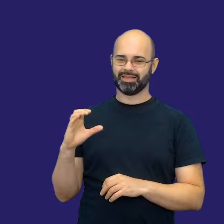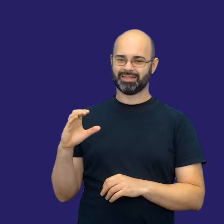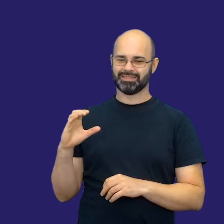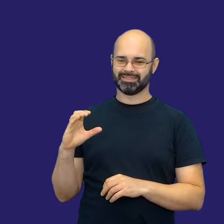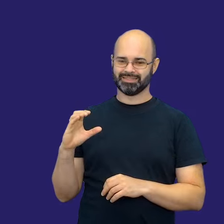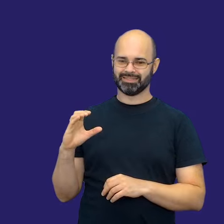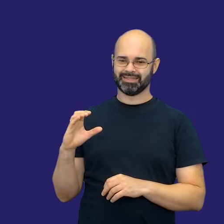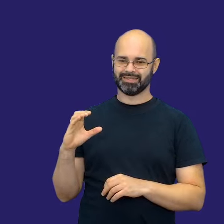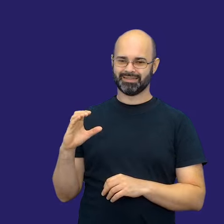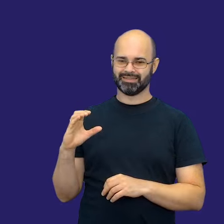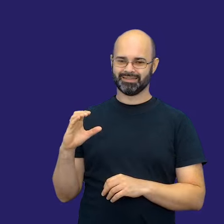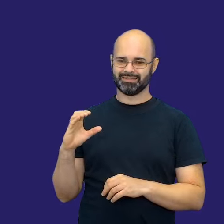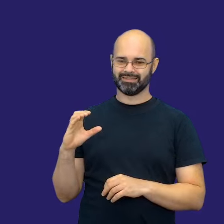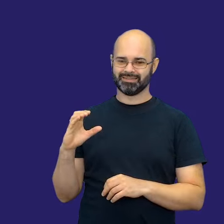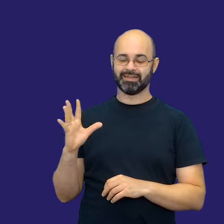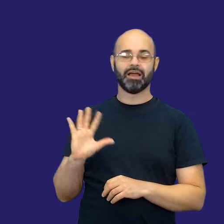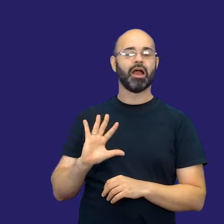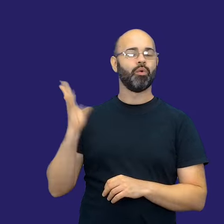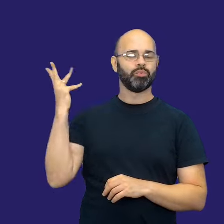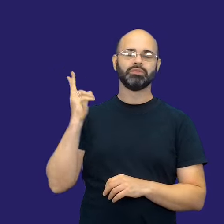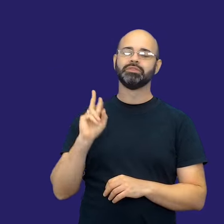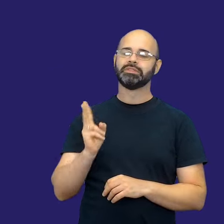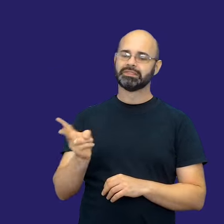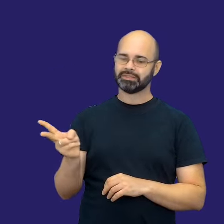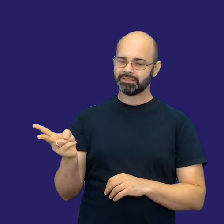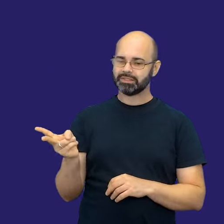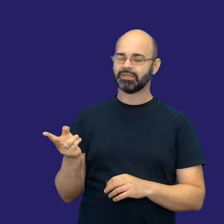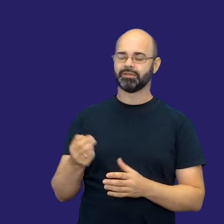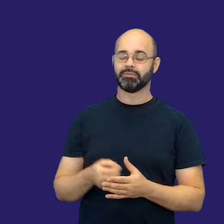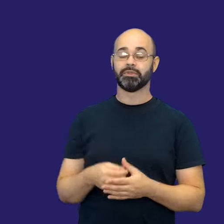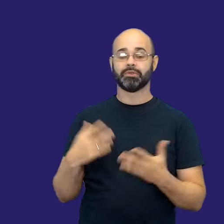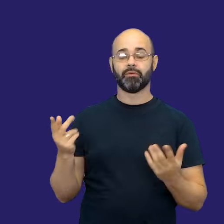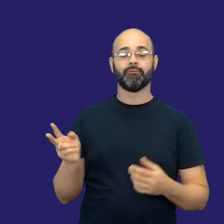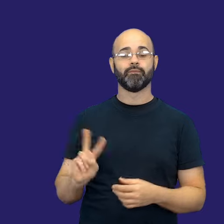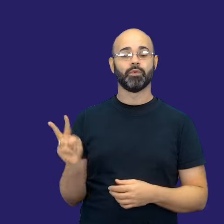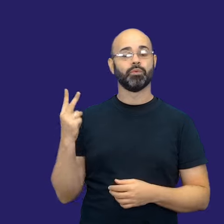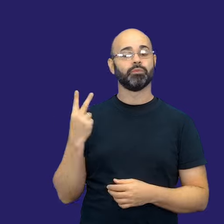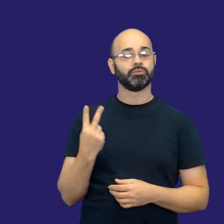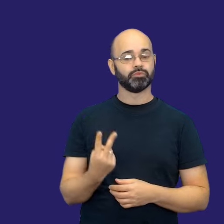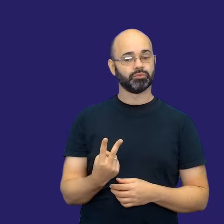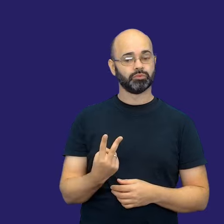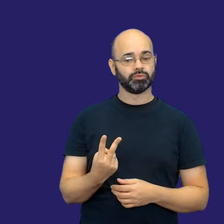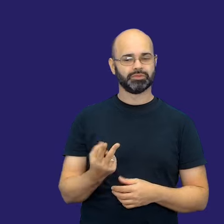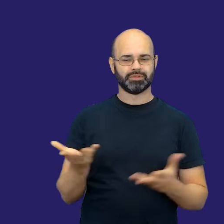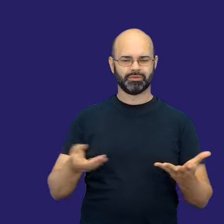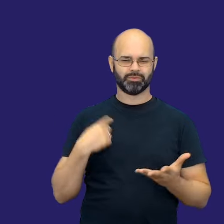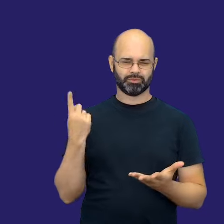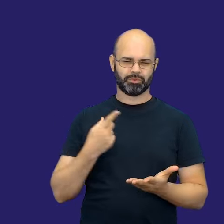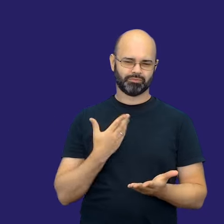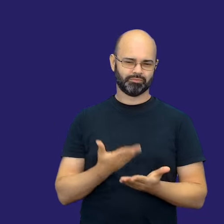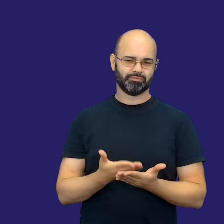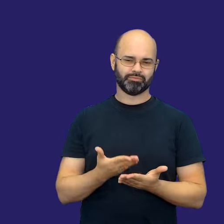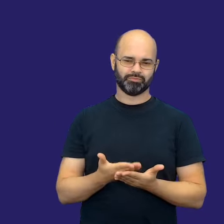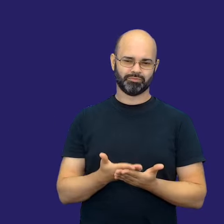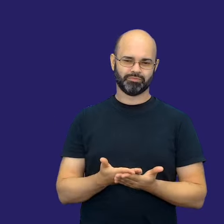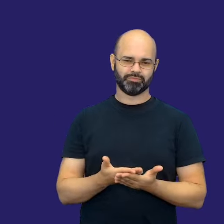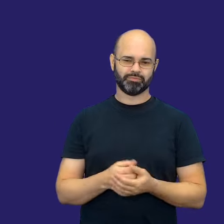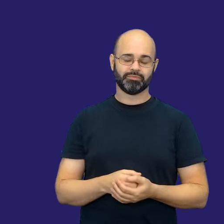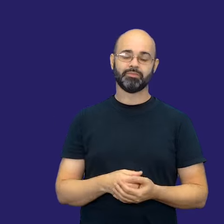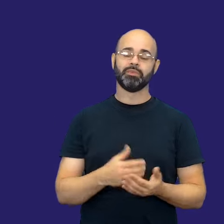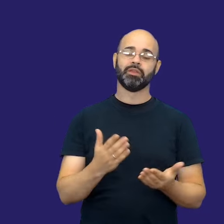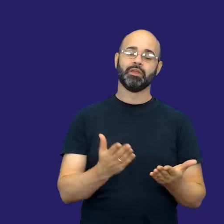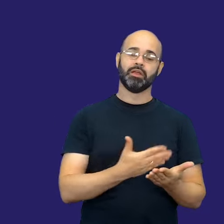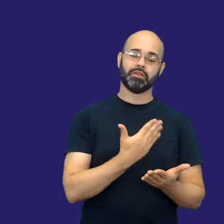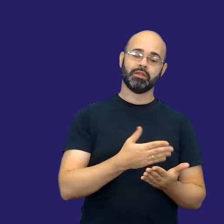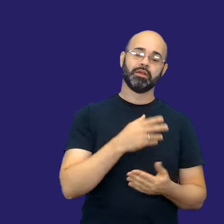Por isso, vale a pena destacar que o volume 2, que nós estamos estudando, nos cadernos, tanto